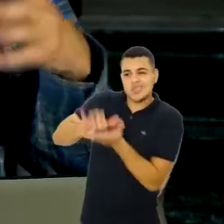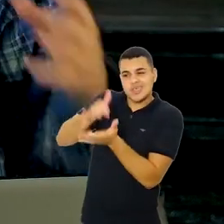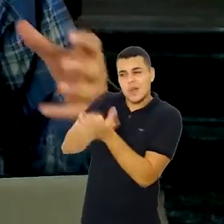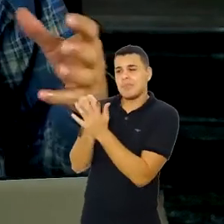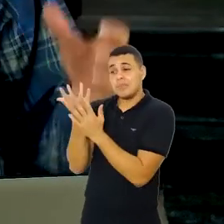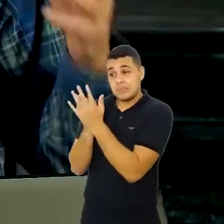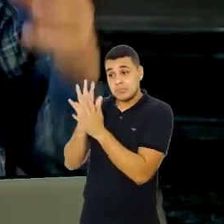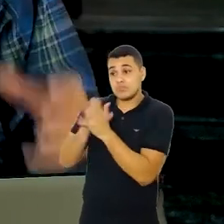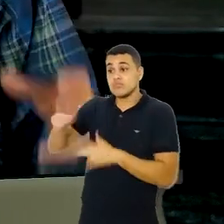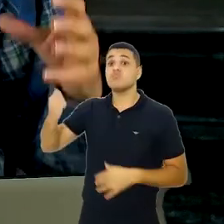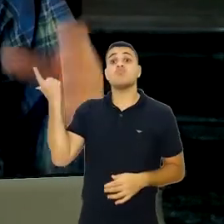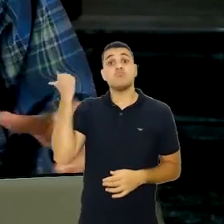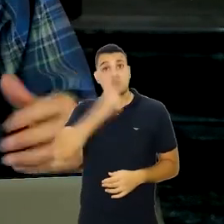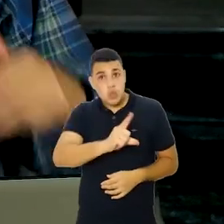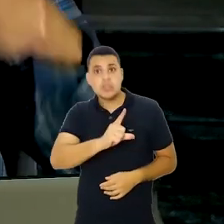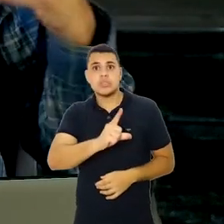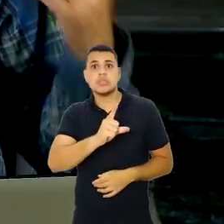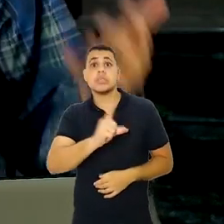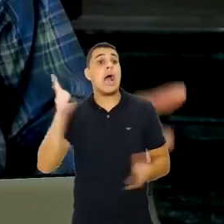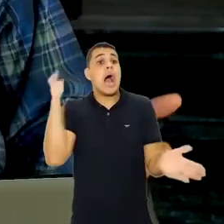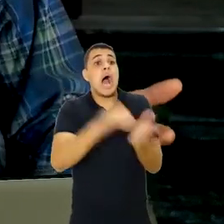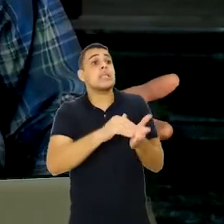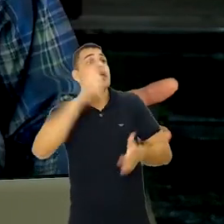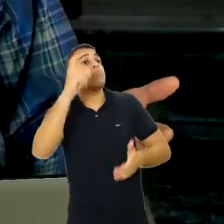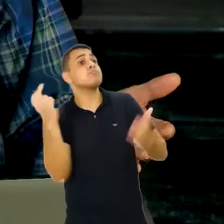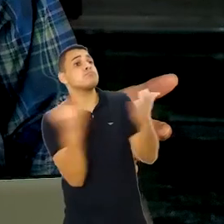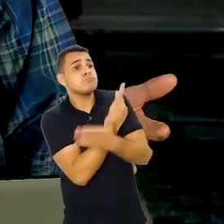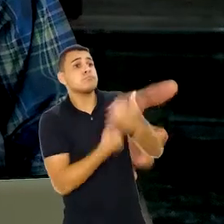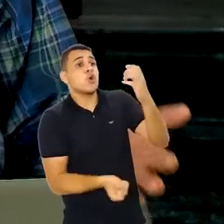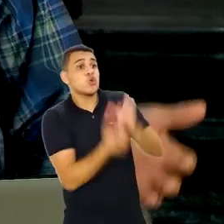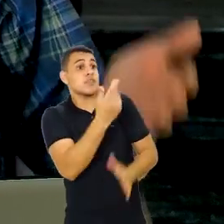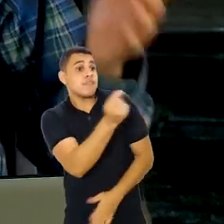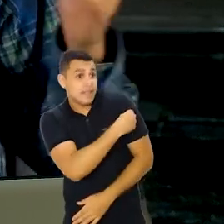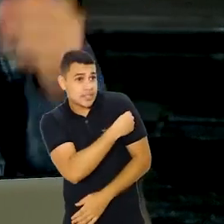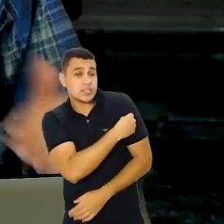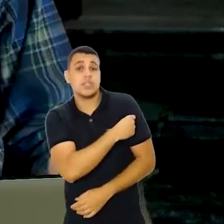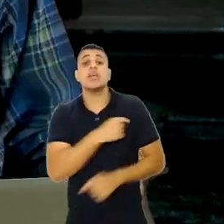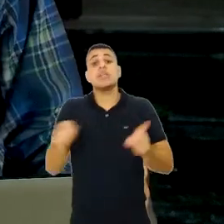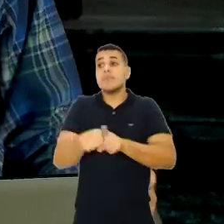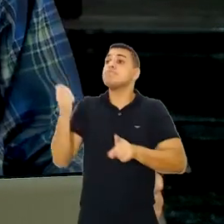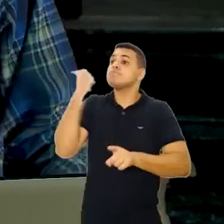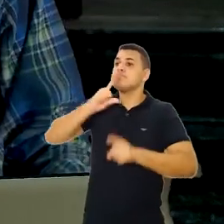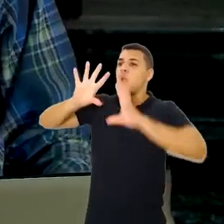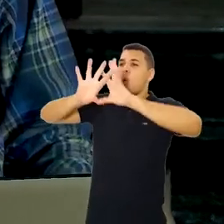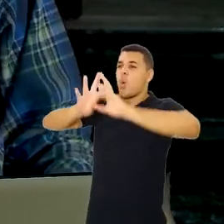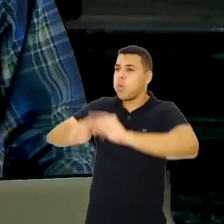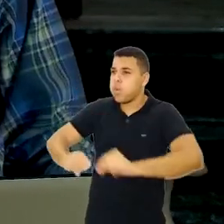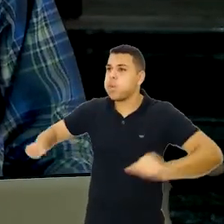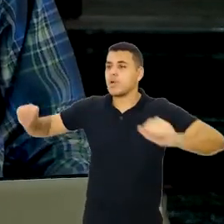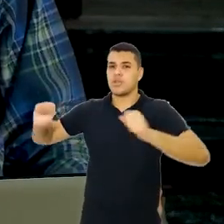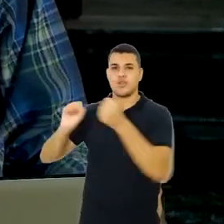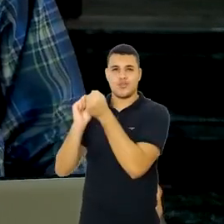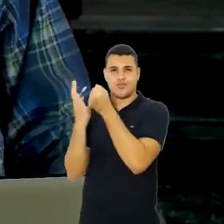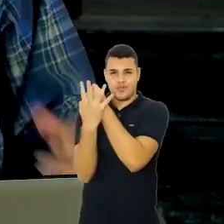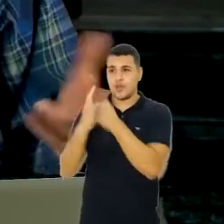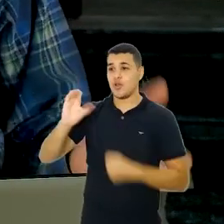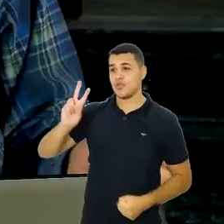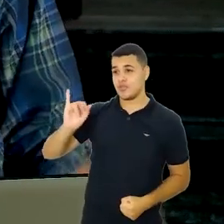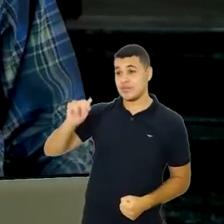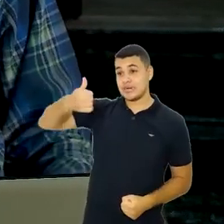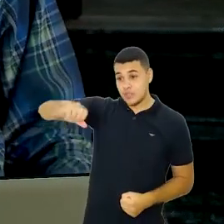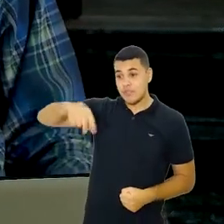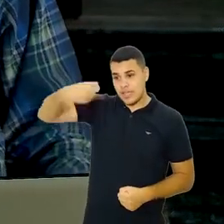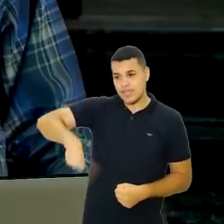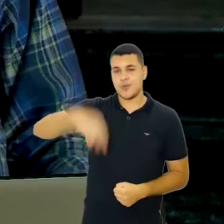são as dicas para que nós possamos, até a chegada de uma vacina, nos livrarmos da Covid-19 no